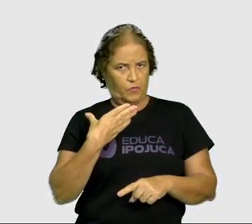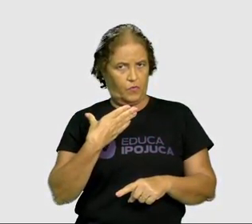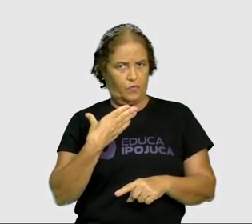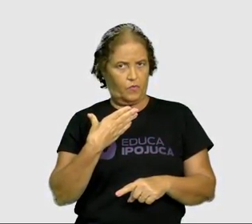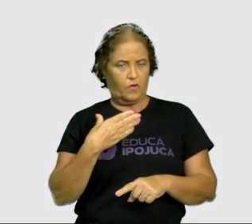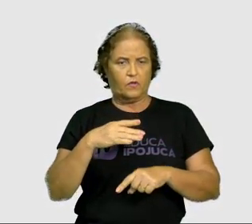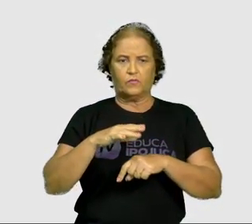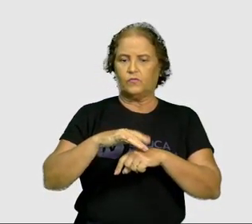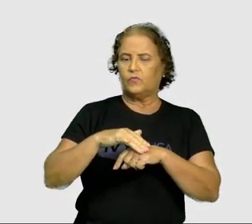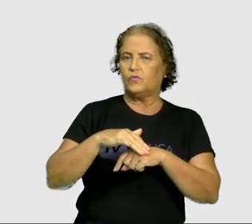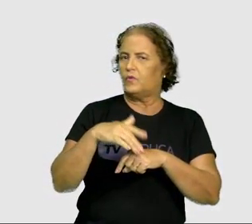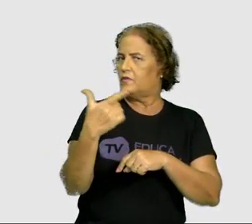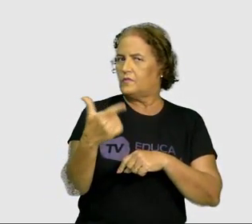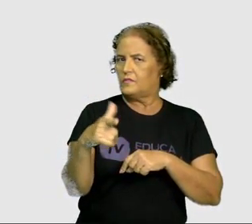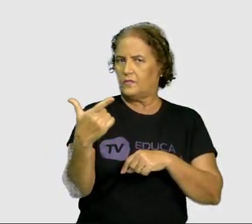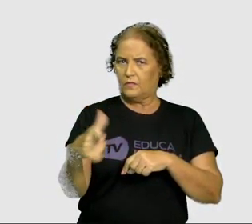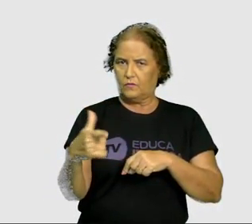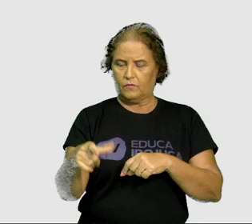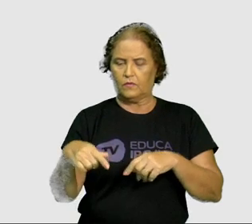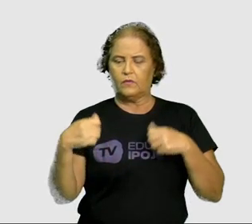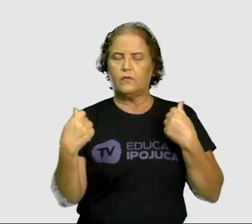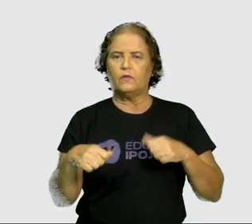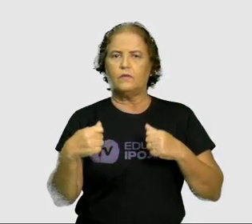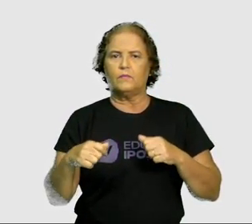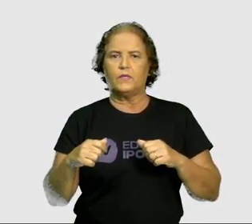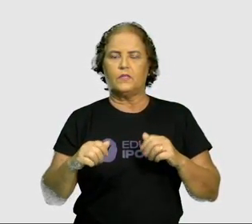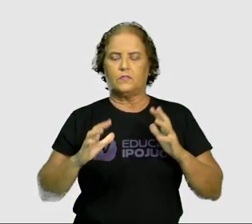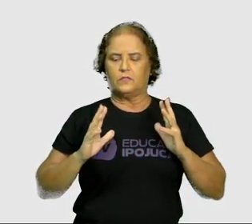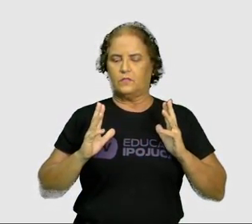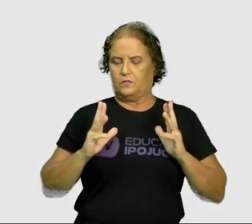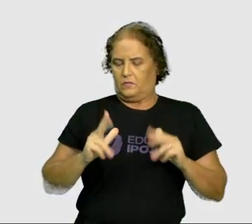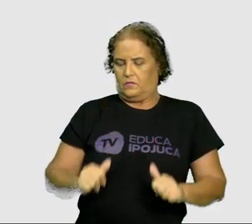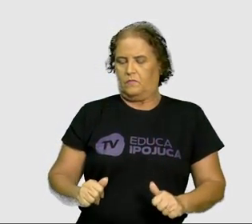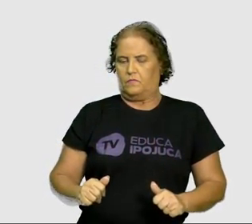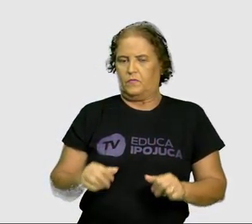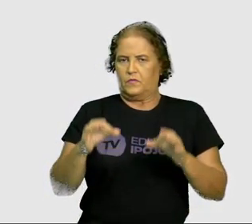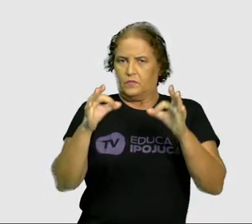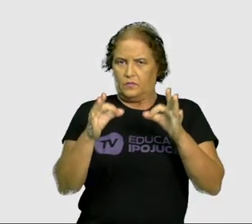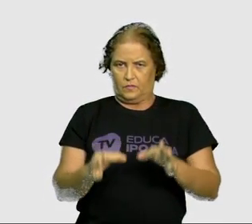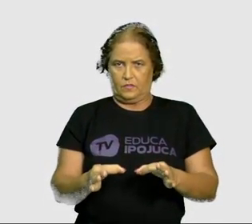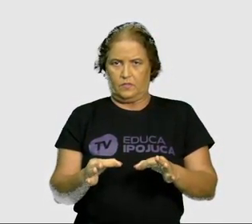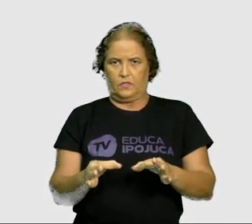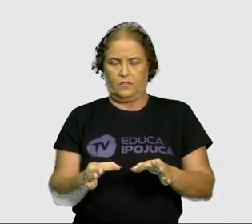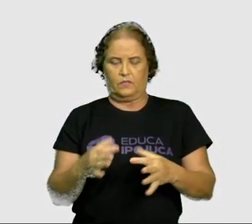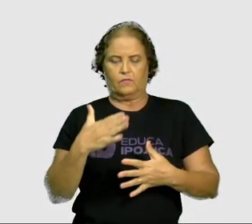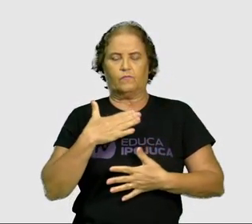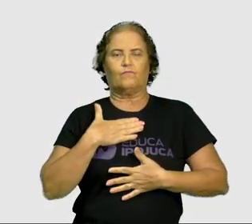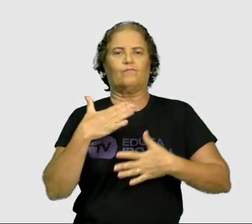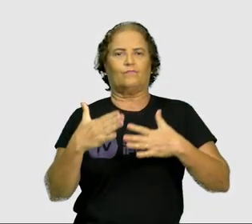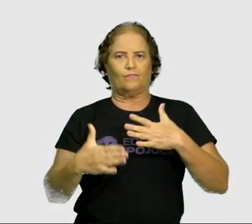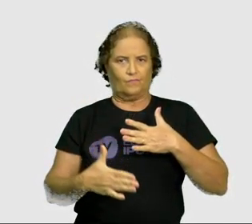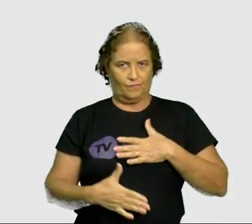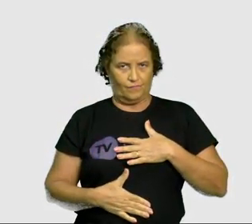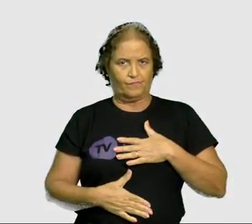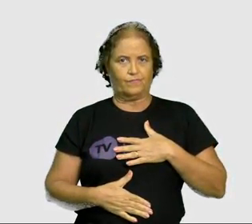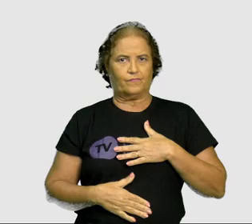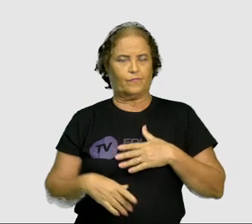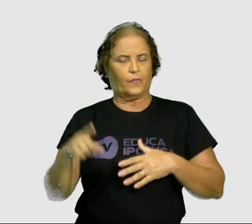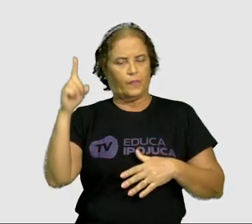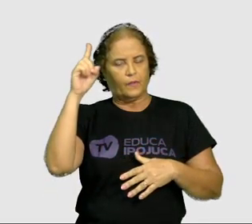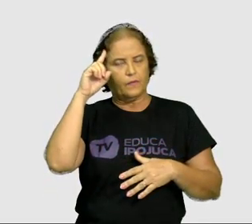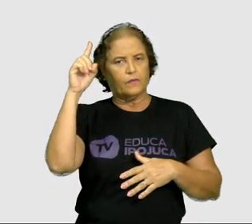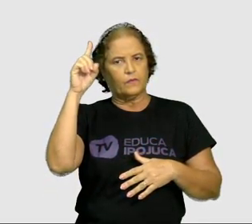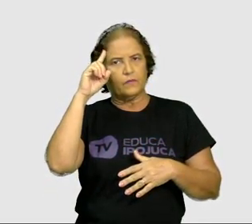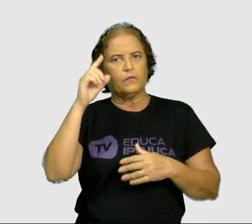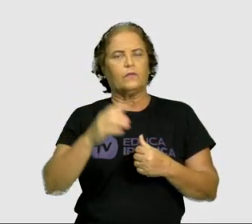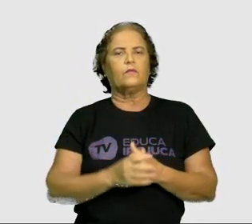cuide da sua higiene pessoal, a limpeza correta e regular do corpo é fundamental na